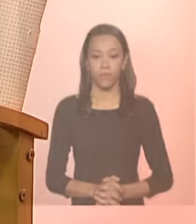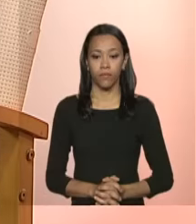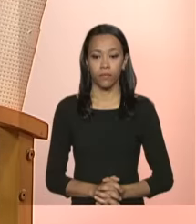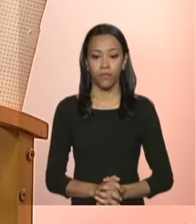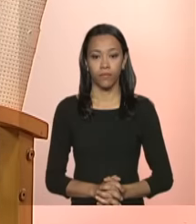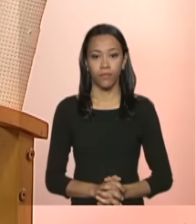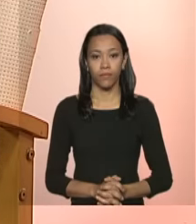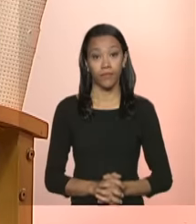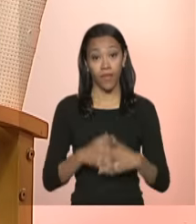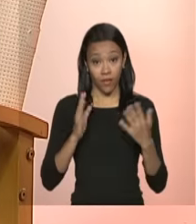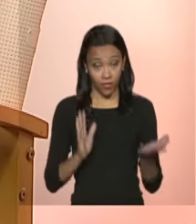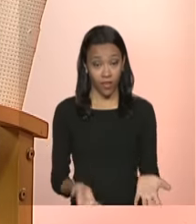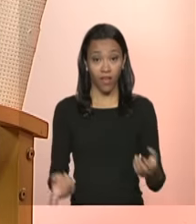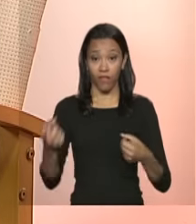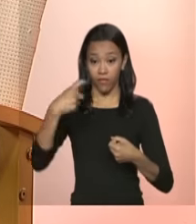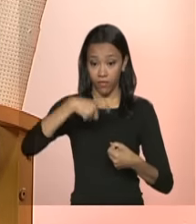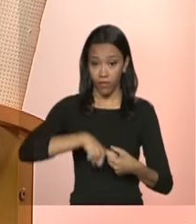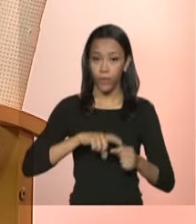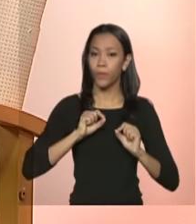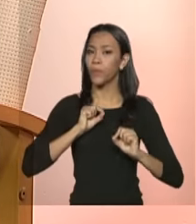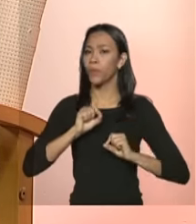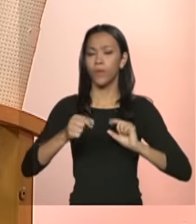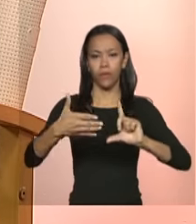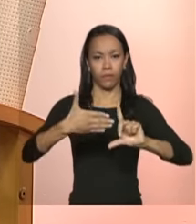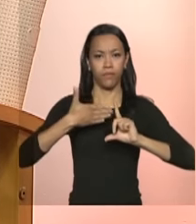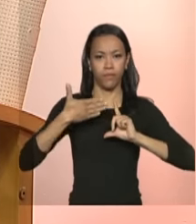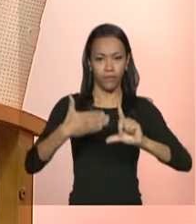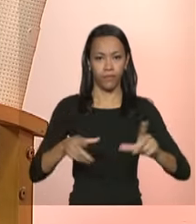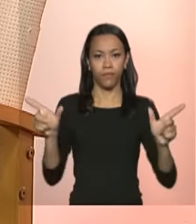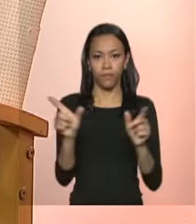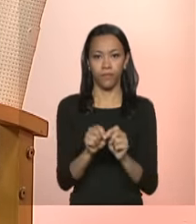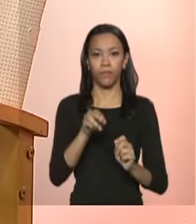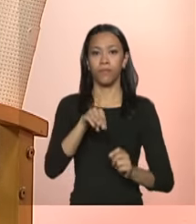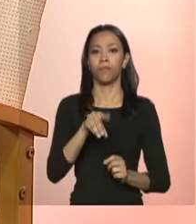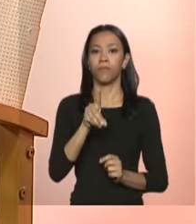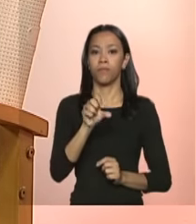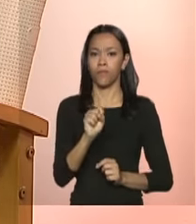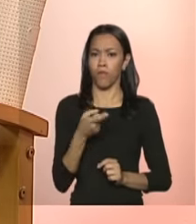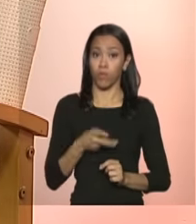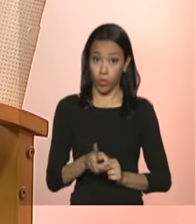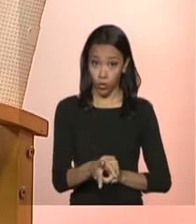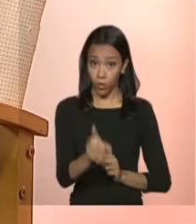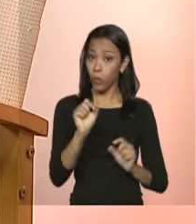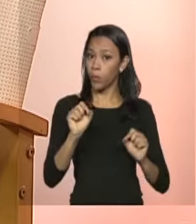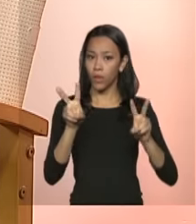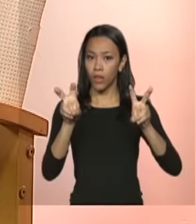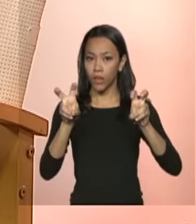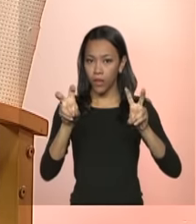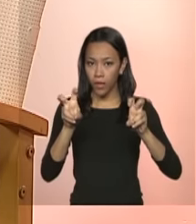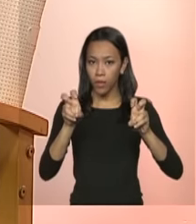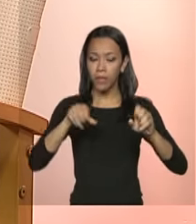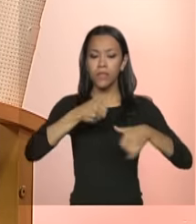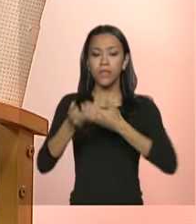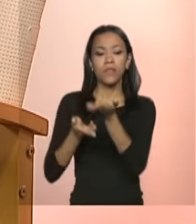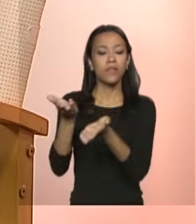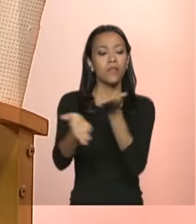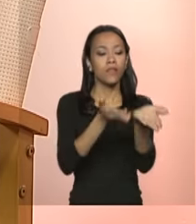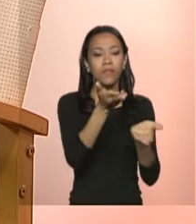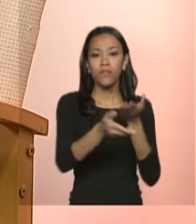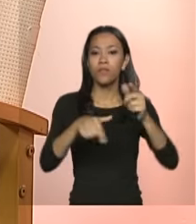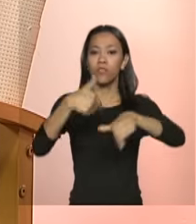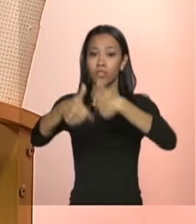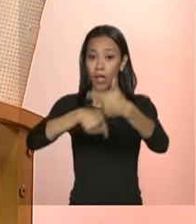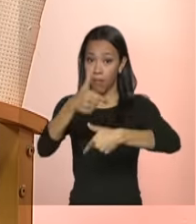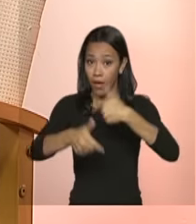estamos de volta com a teleconferência do mds neste bloco vamos continuar com o tema serviços de acolhimento para